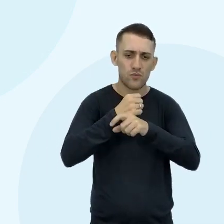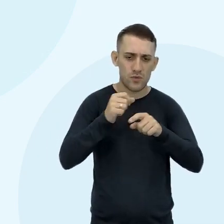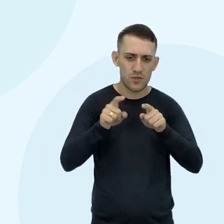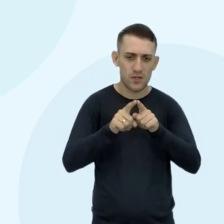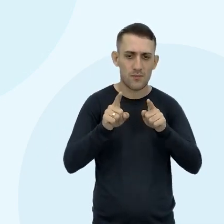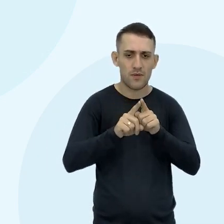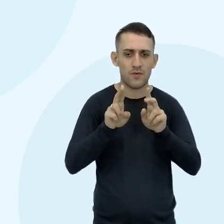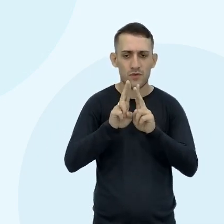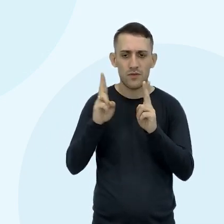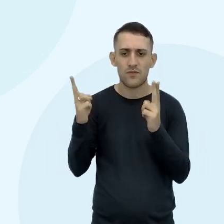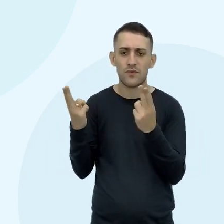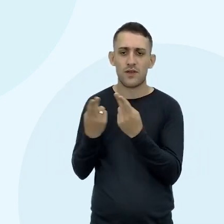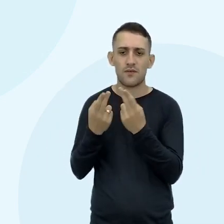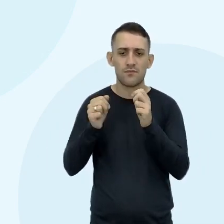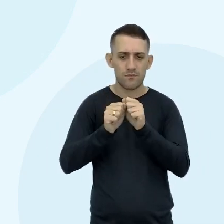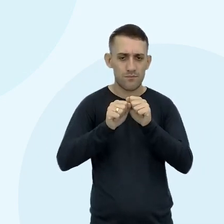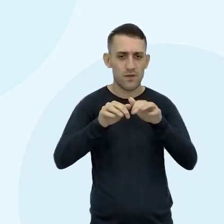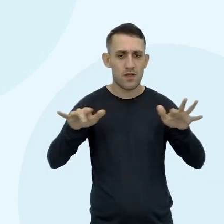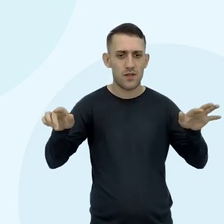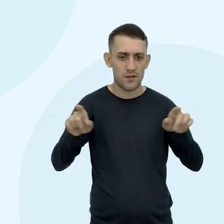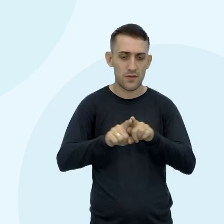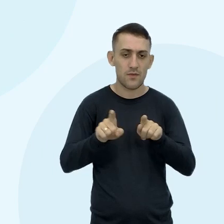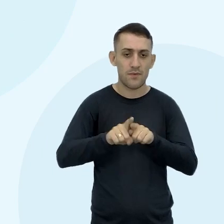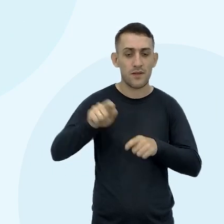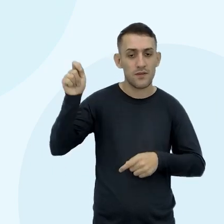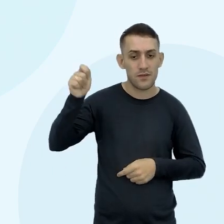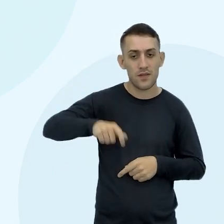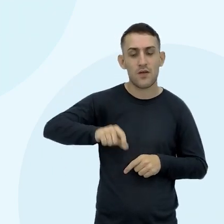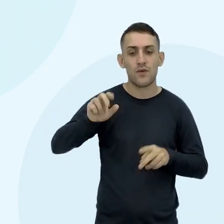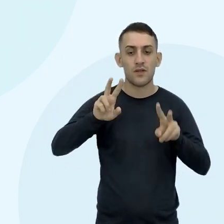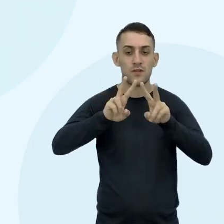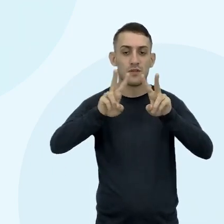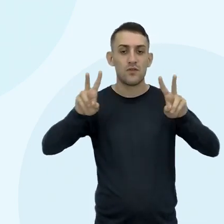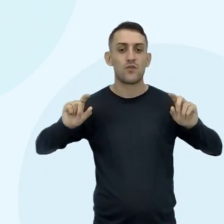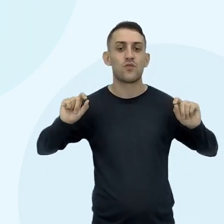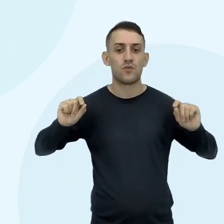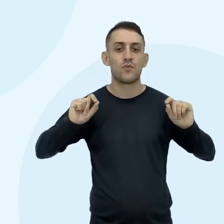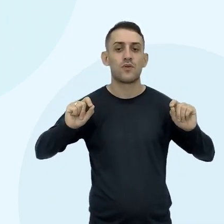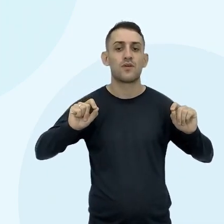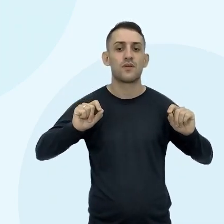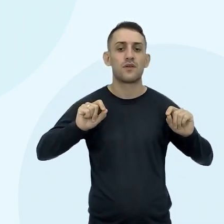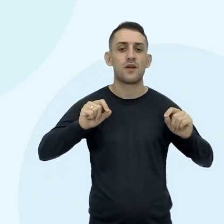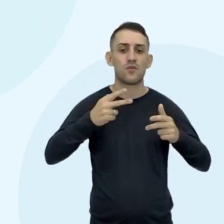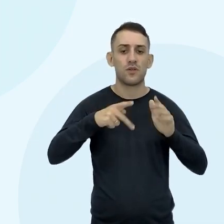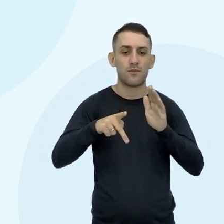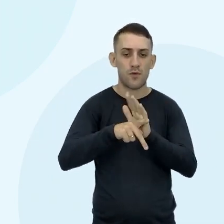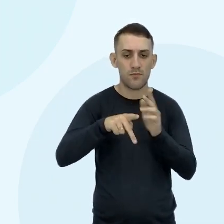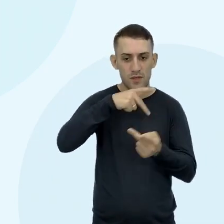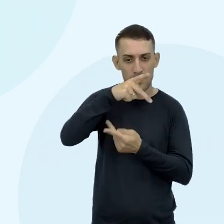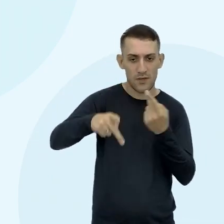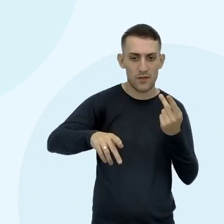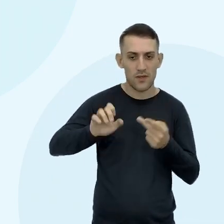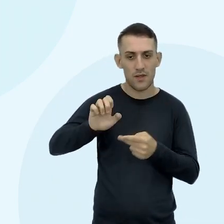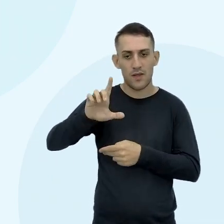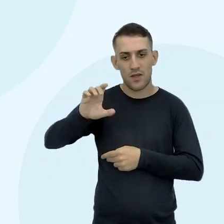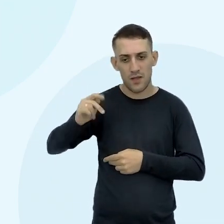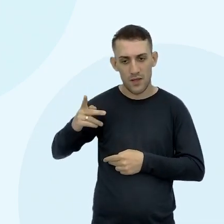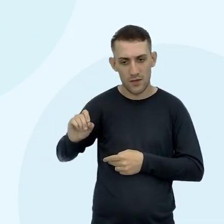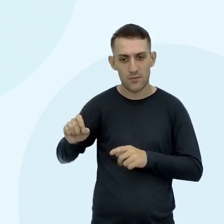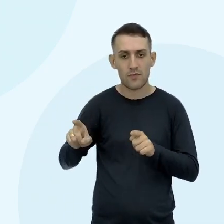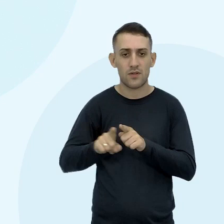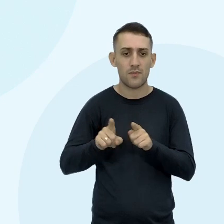questão que o universo Está em expansão Começou aqui também Um pouquinho também Dos exoplanetas Também falar um pouquinho Dos